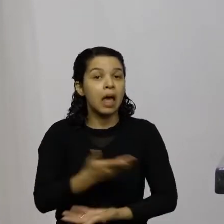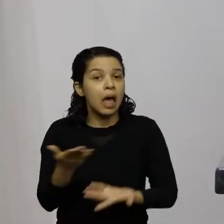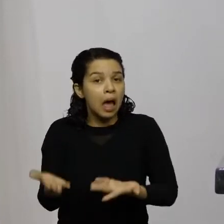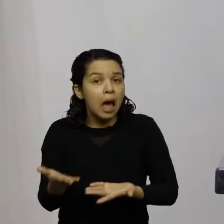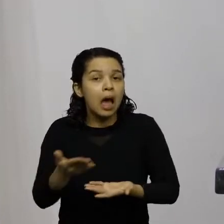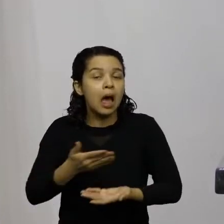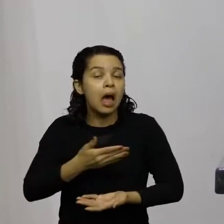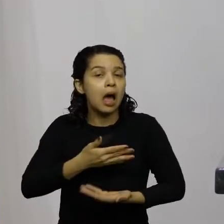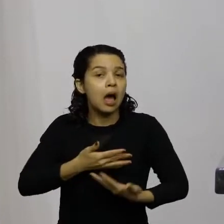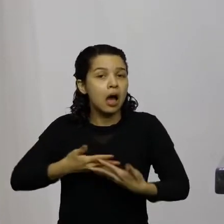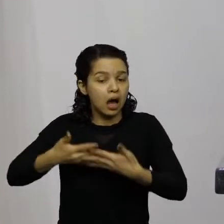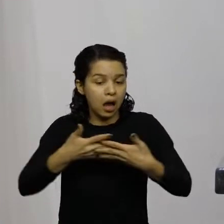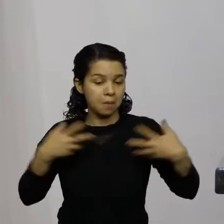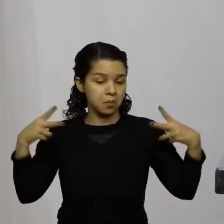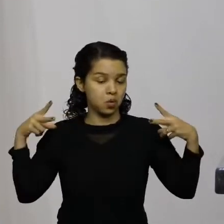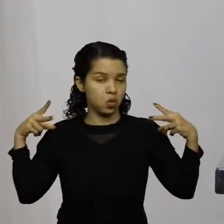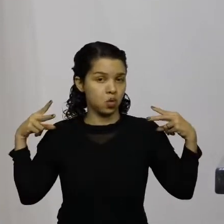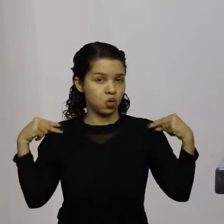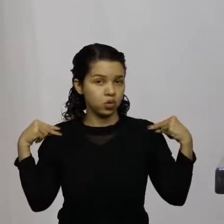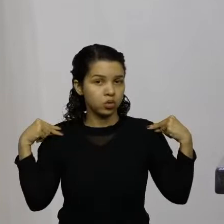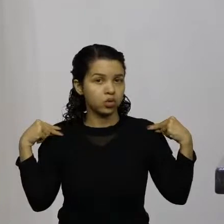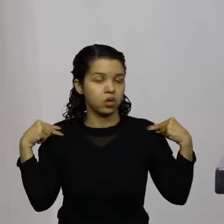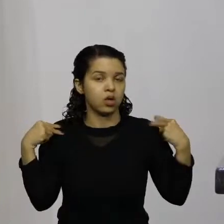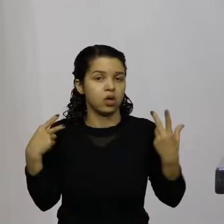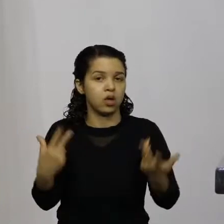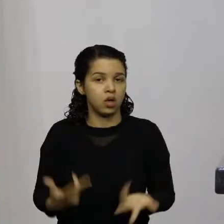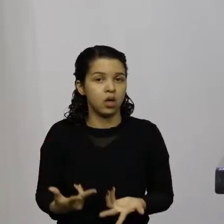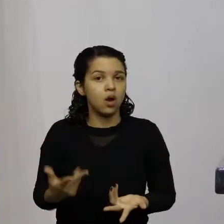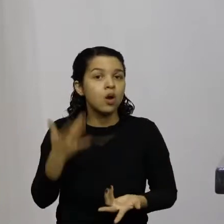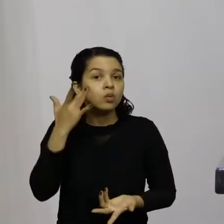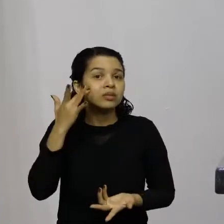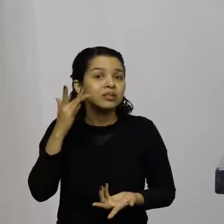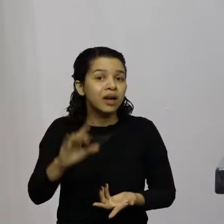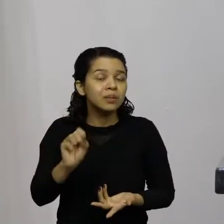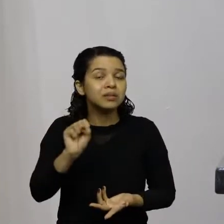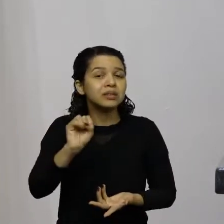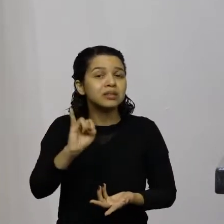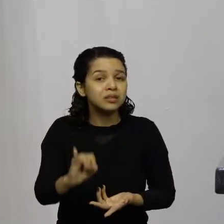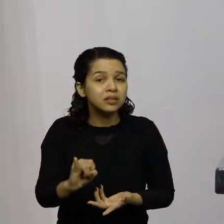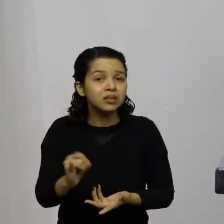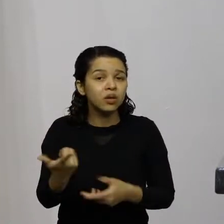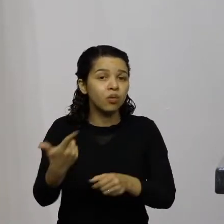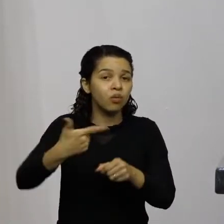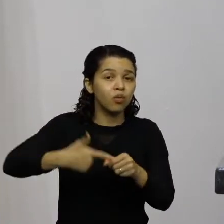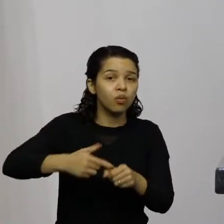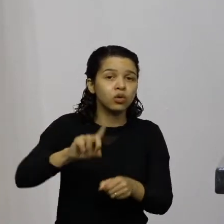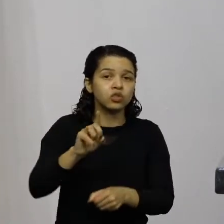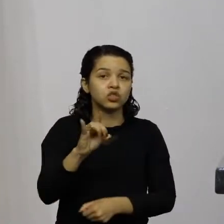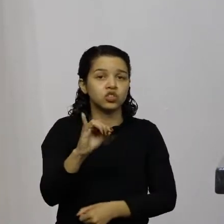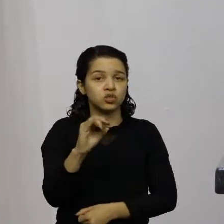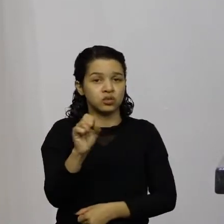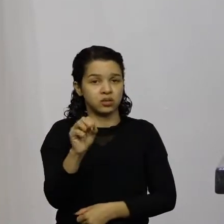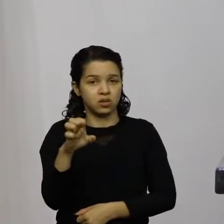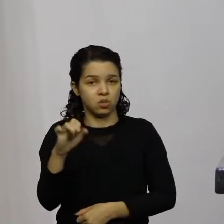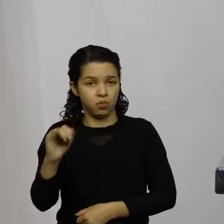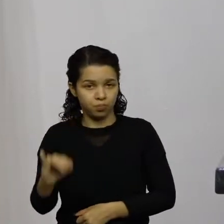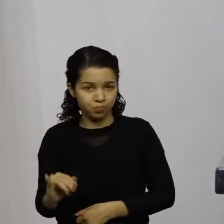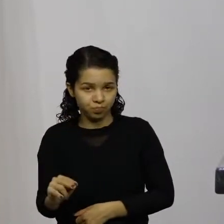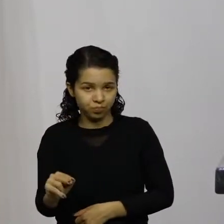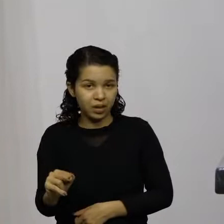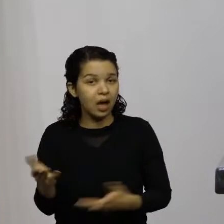saber se ao destino final o preço do diesel contratado está ainda o mesmo tem que agora